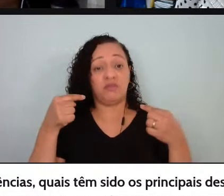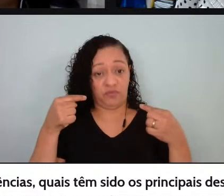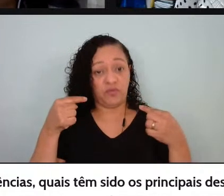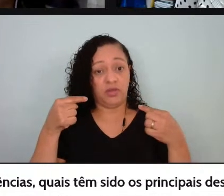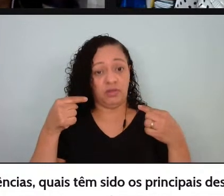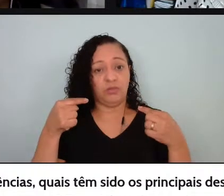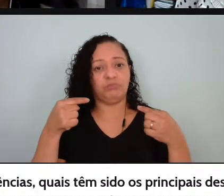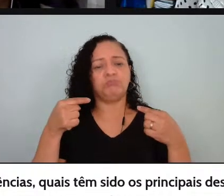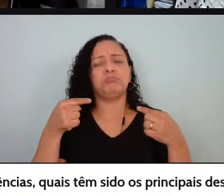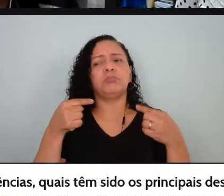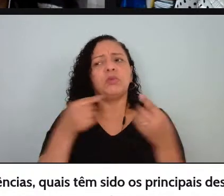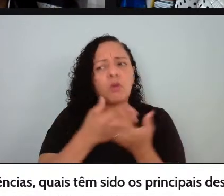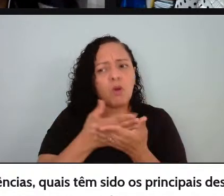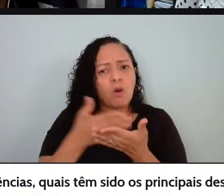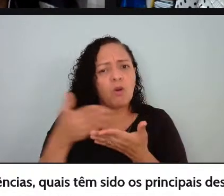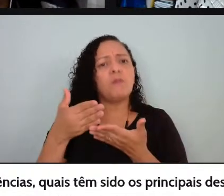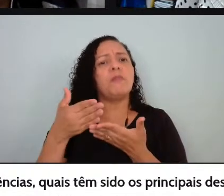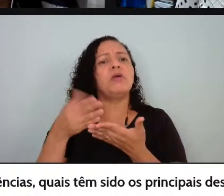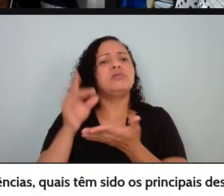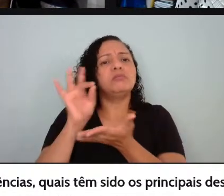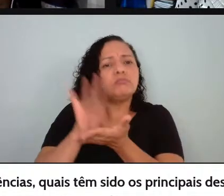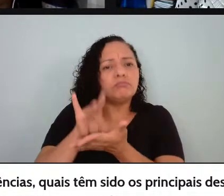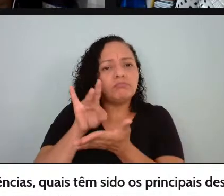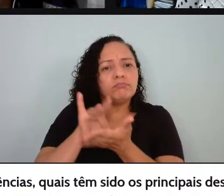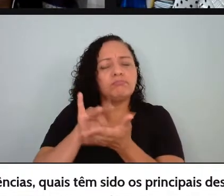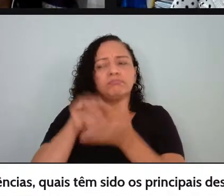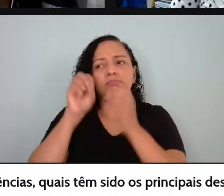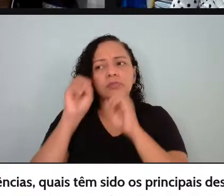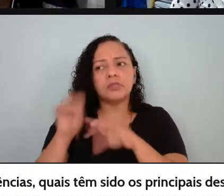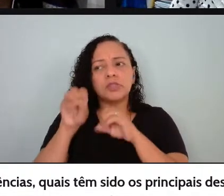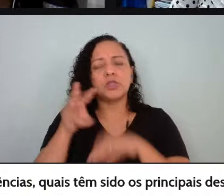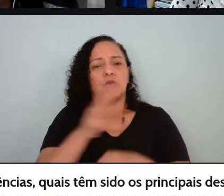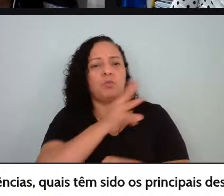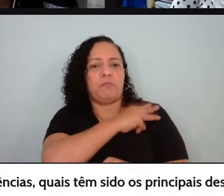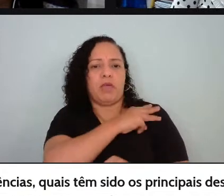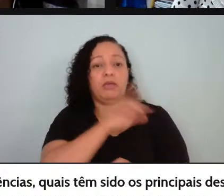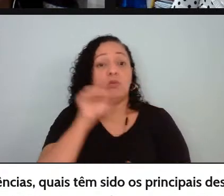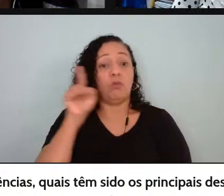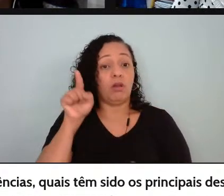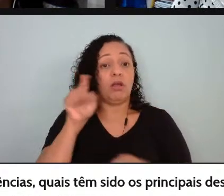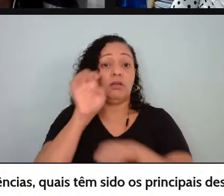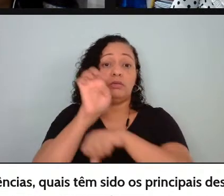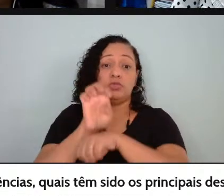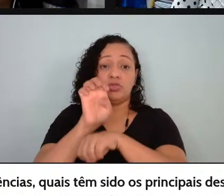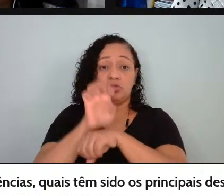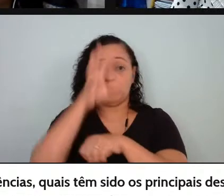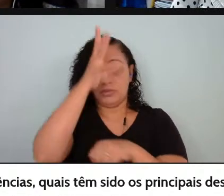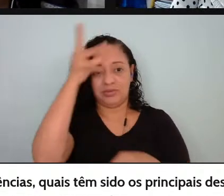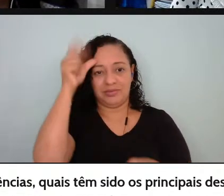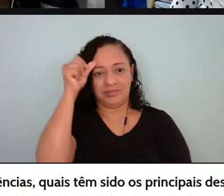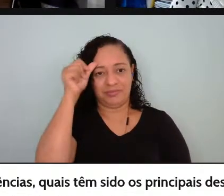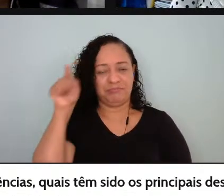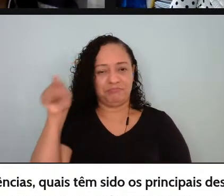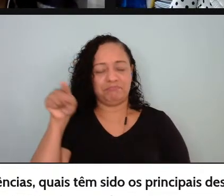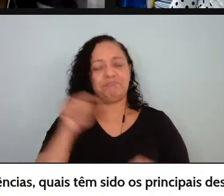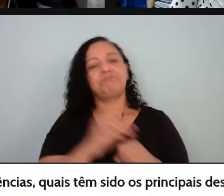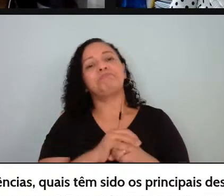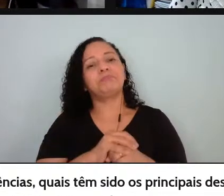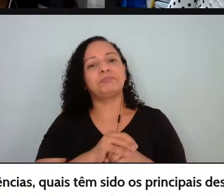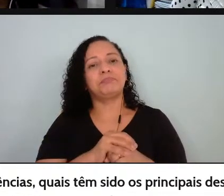BNCC do ensino médio no contexto do Amazonas especialmente especialmente